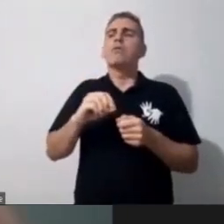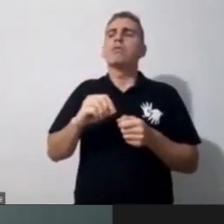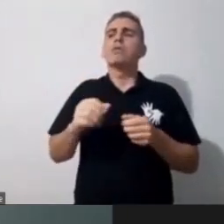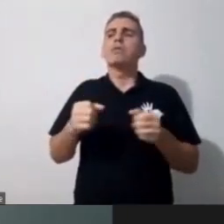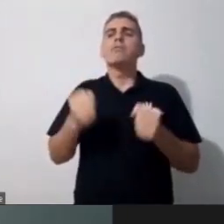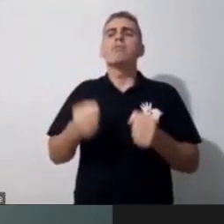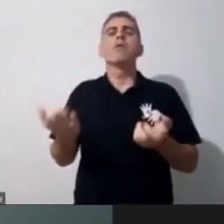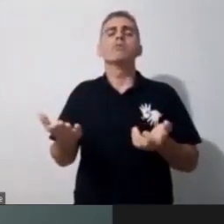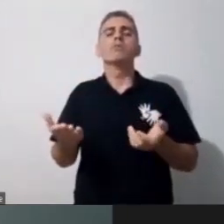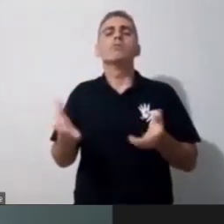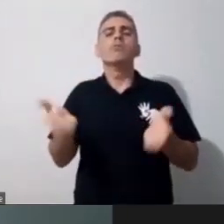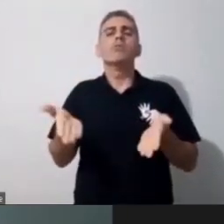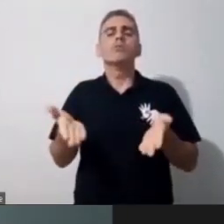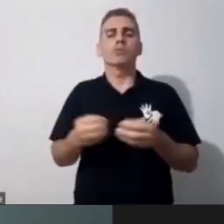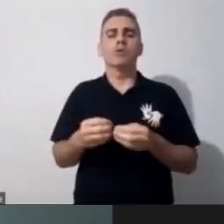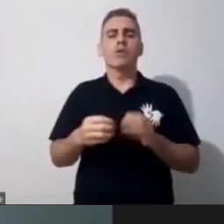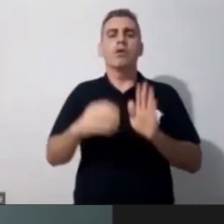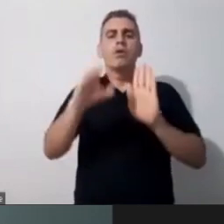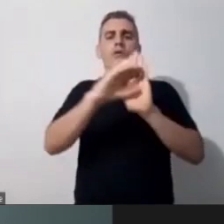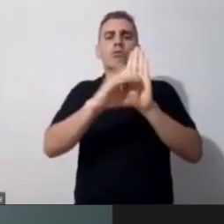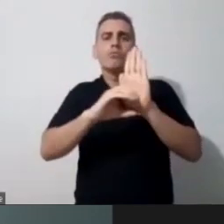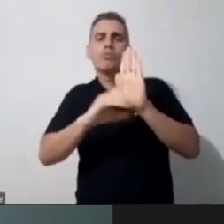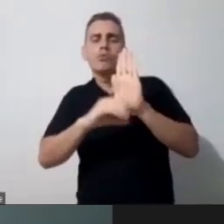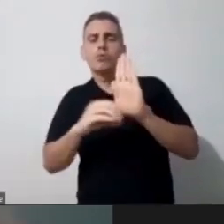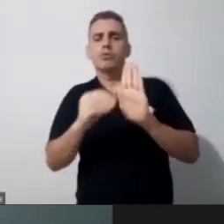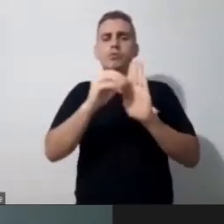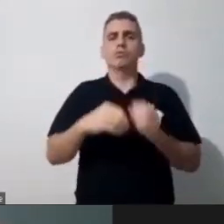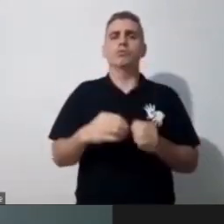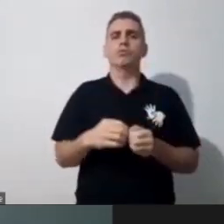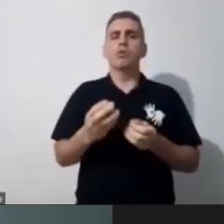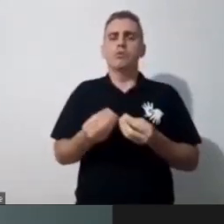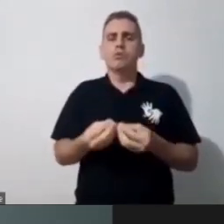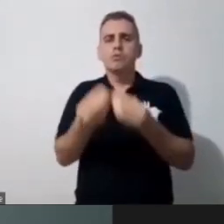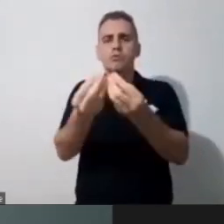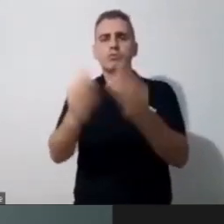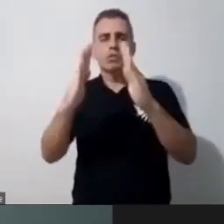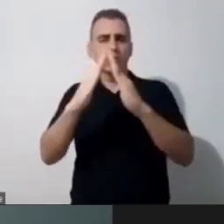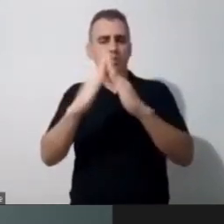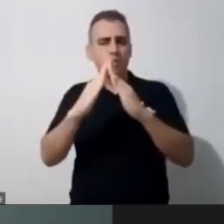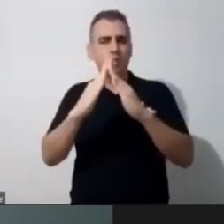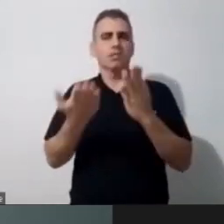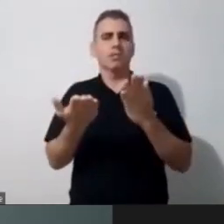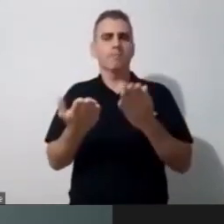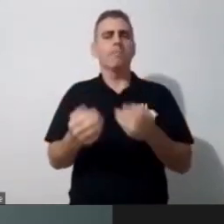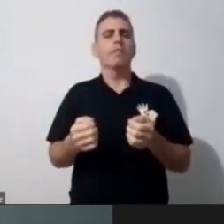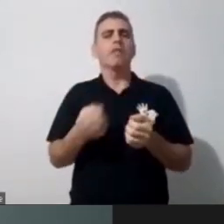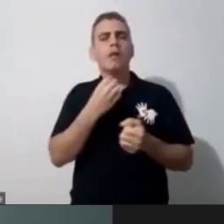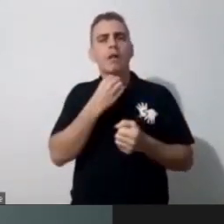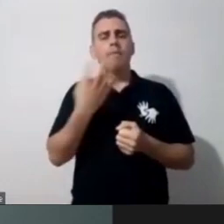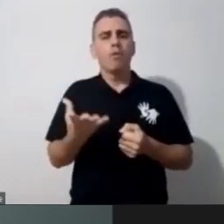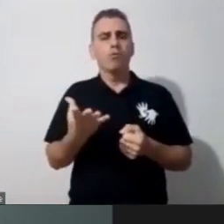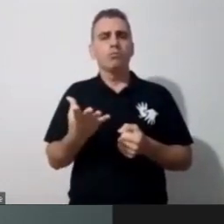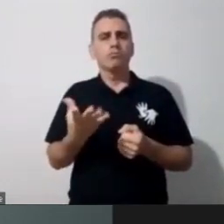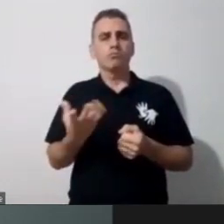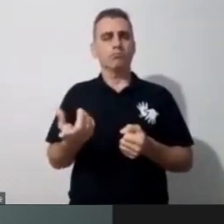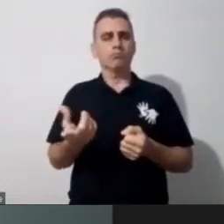essa, esse conteúdo e esses convites possam chegar até aquela casa, aquela residência, boa, eu vou acionar, então,